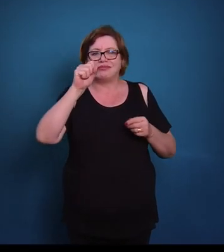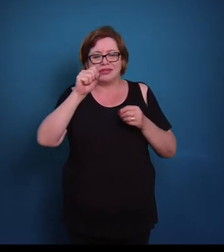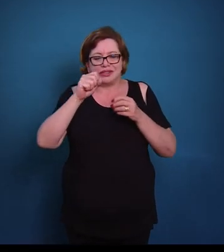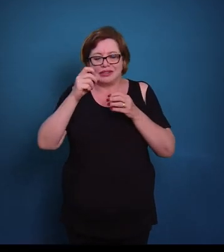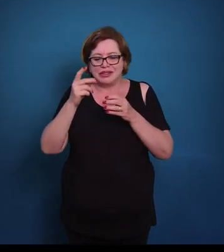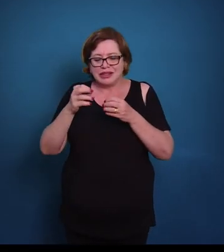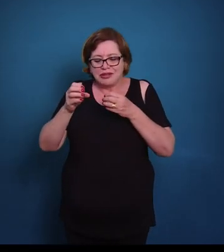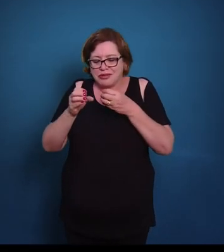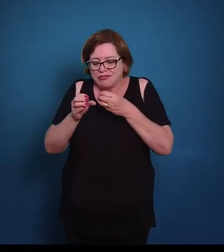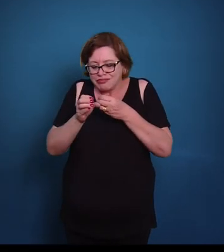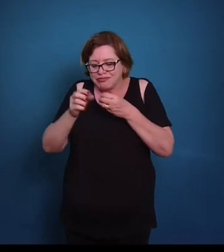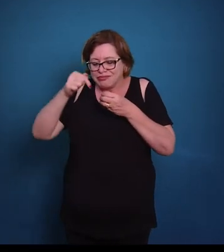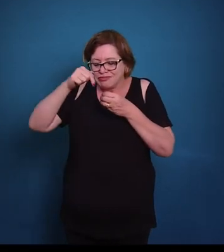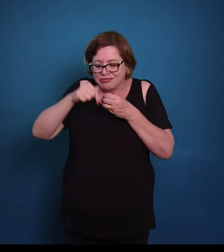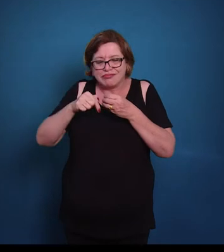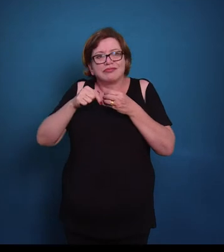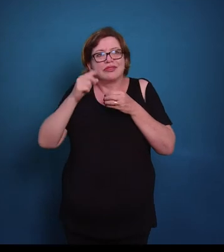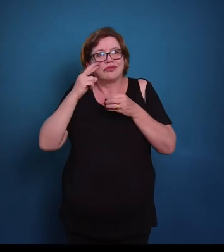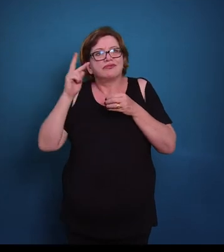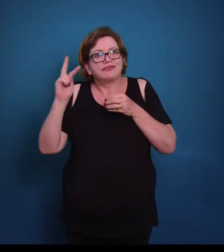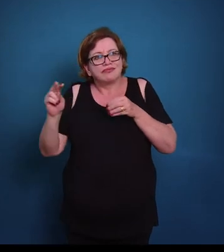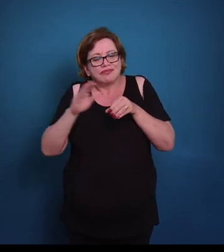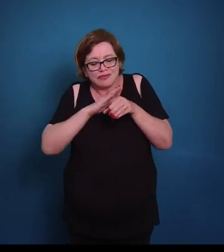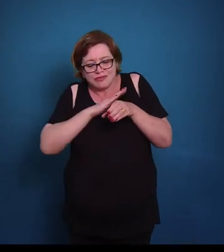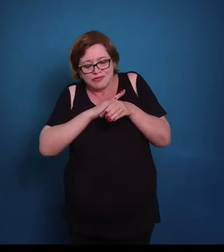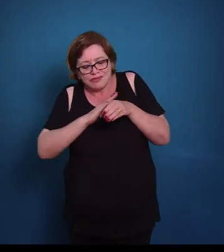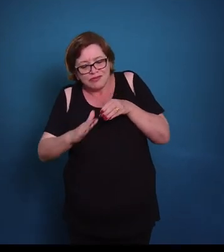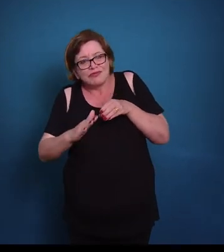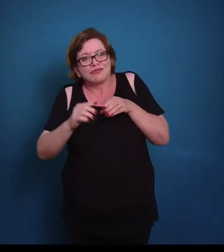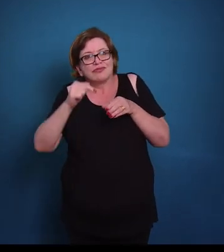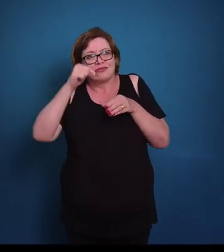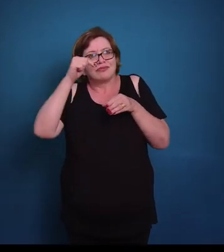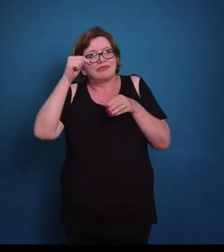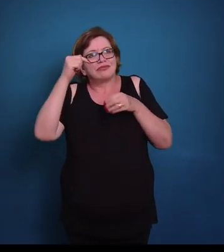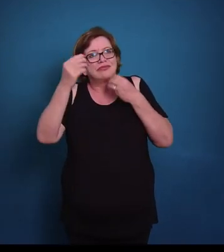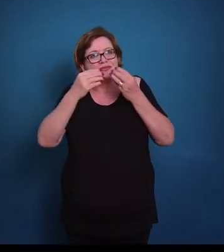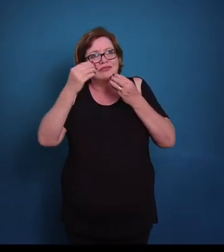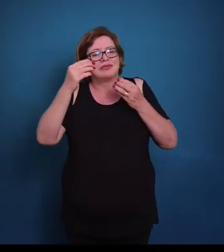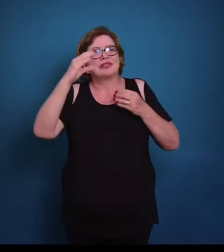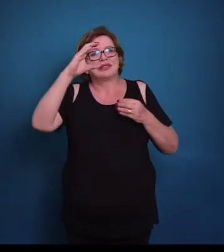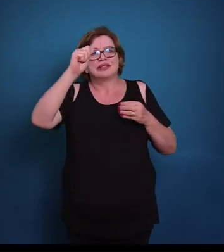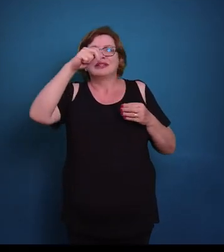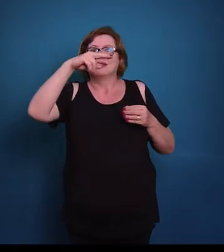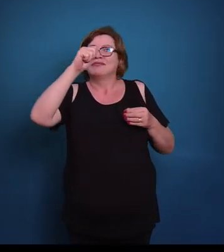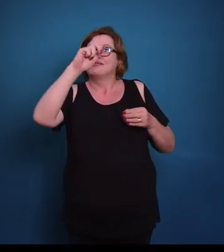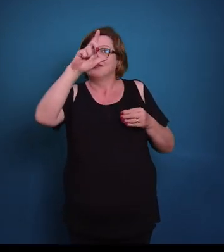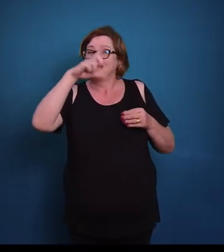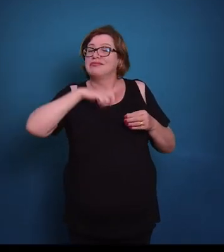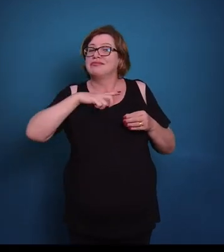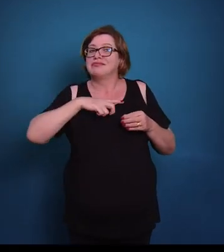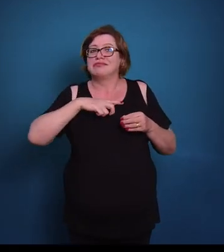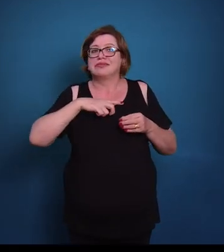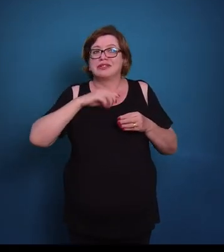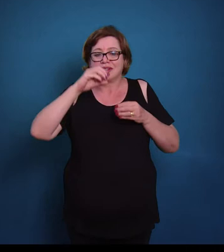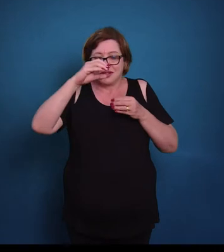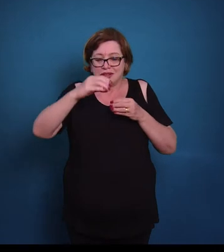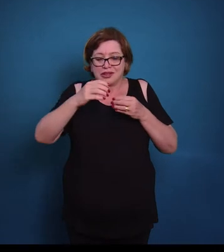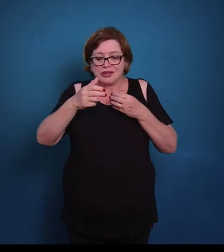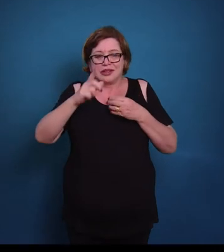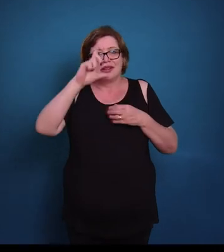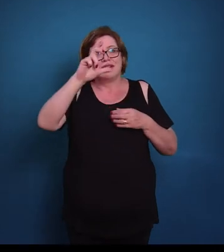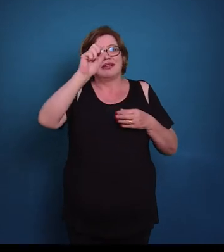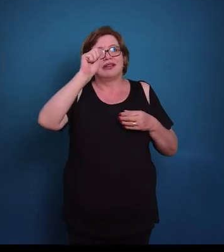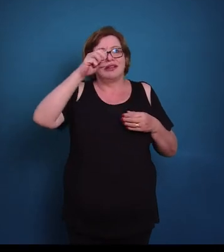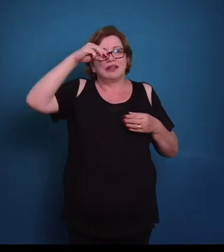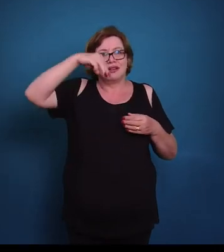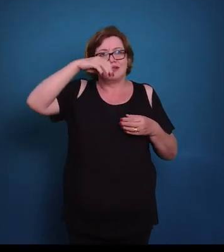uma lamela e outra. Então aqui nós temos um corte de tecido ósseo, mostrando um canal de Havers, e aqui nós temos as lamelas sendo